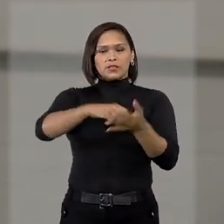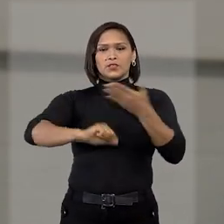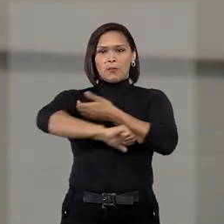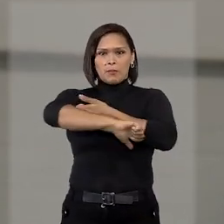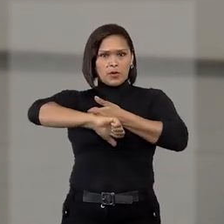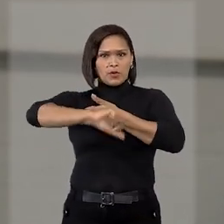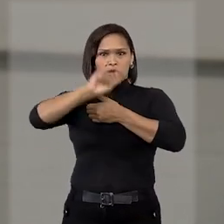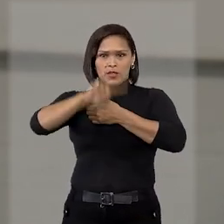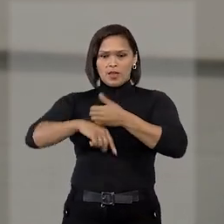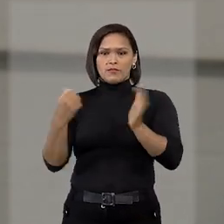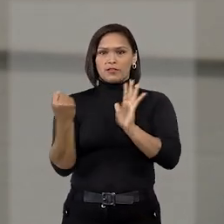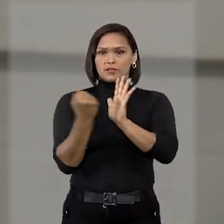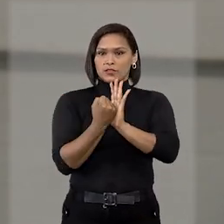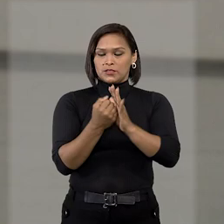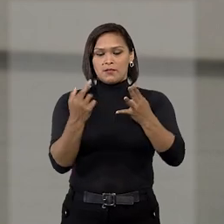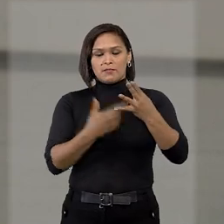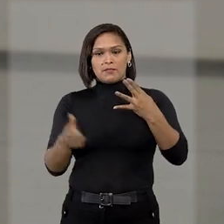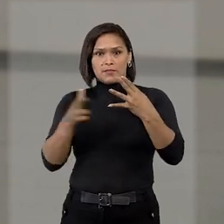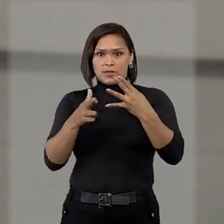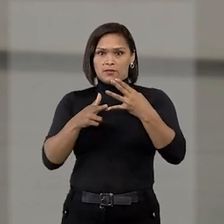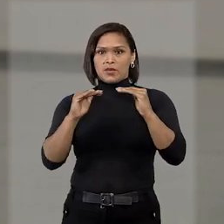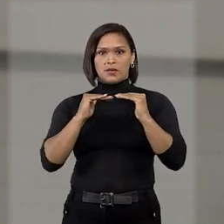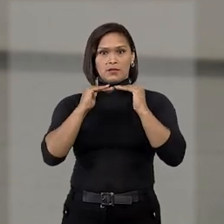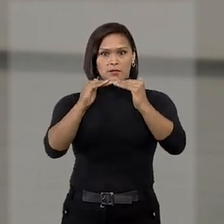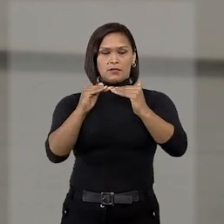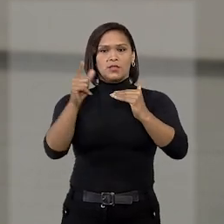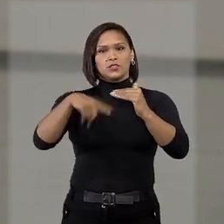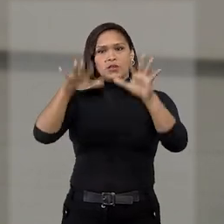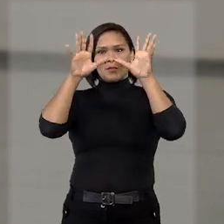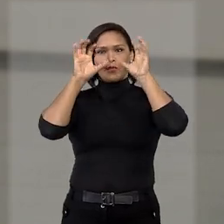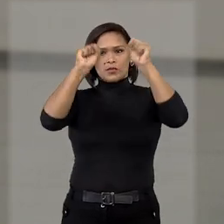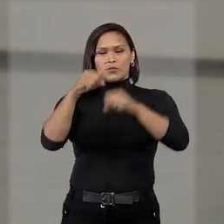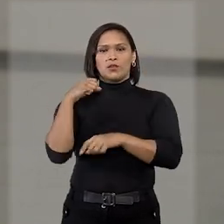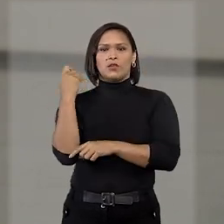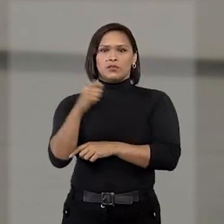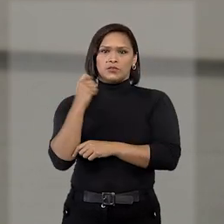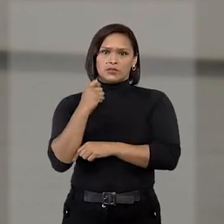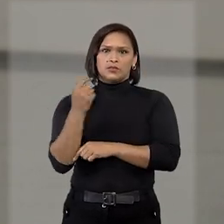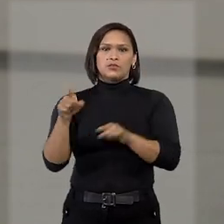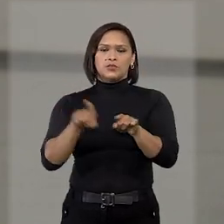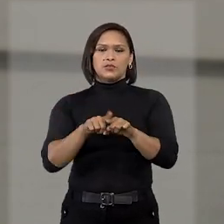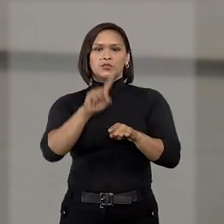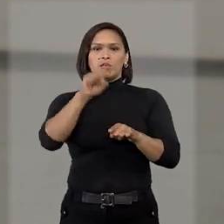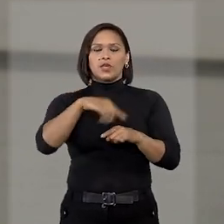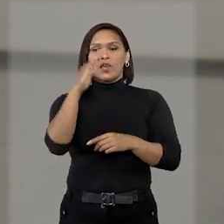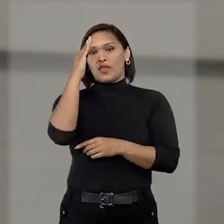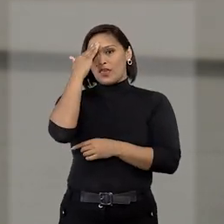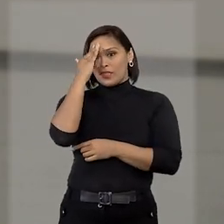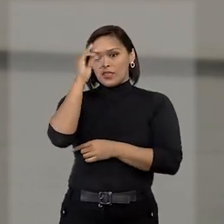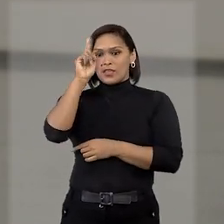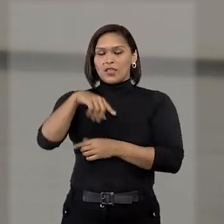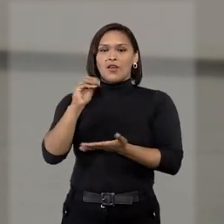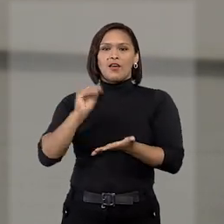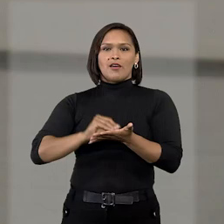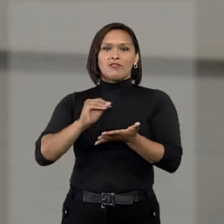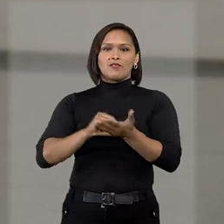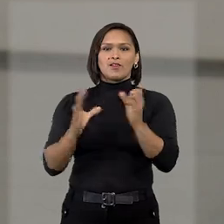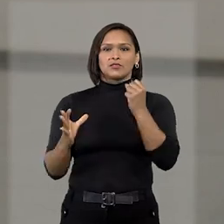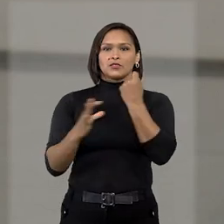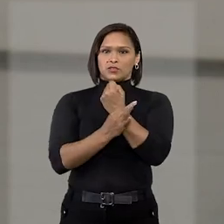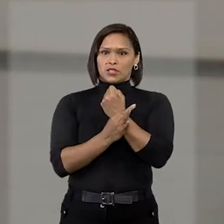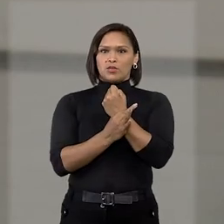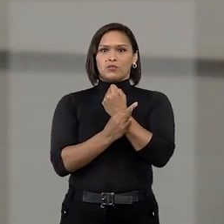danos morais foi fixada em primeiro grau e mantida pelo Tribunal de Justiça do Rio Grande do Sul, que entendeu que a falta de